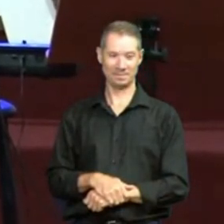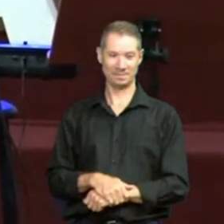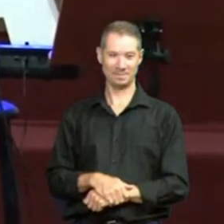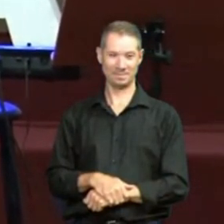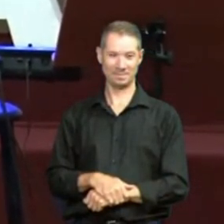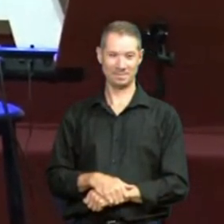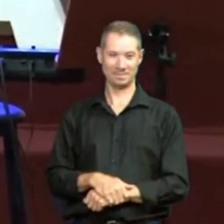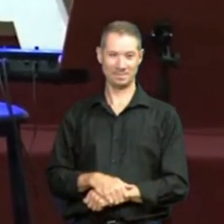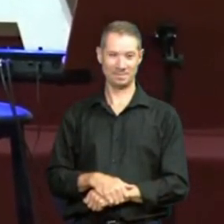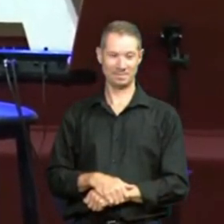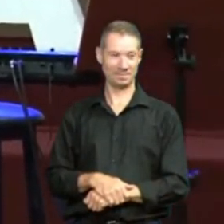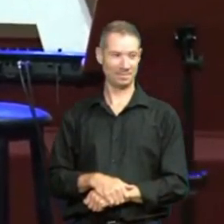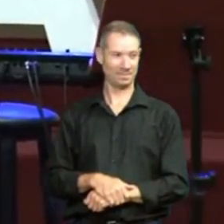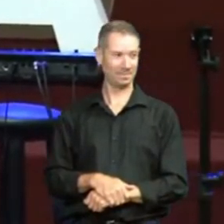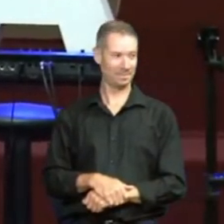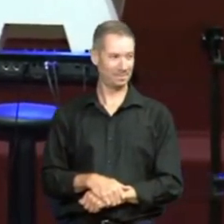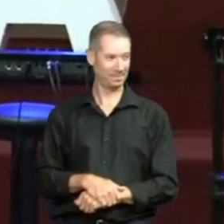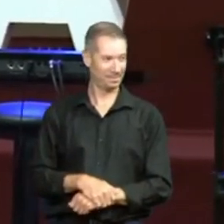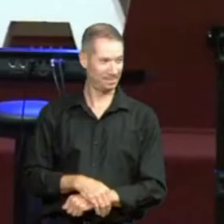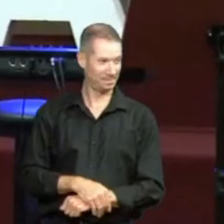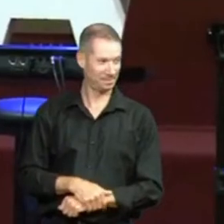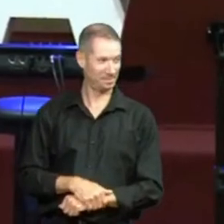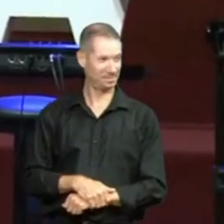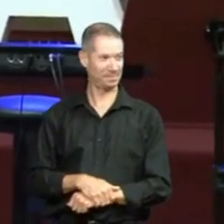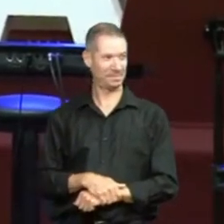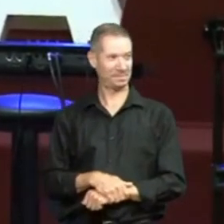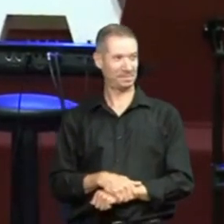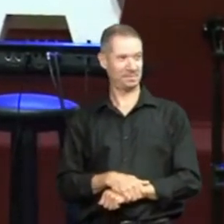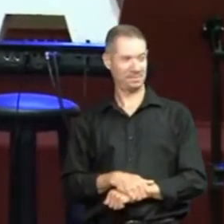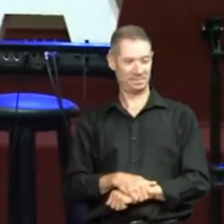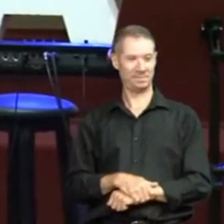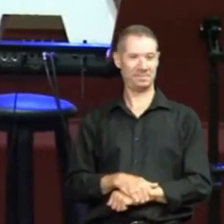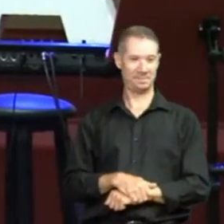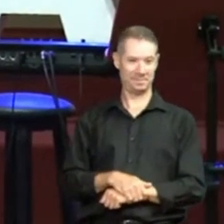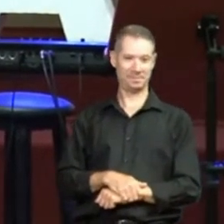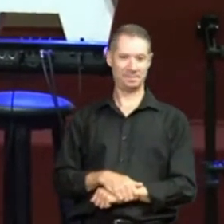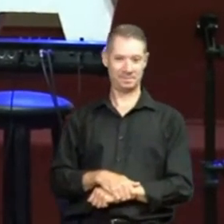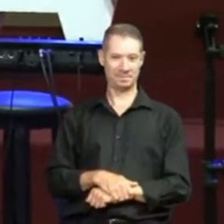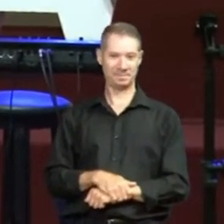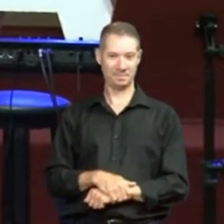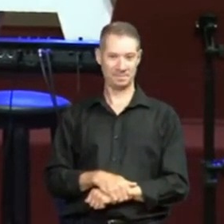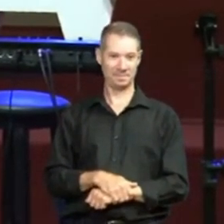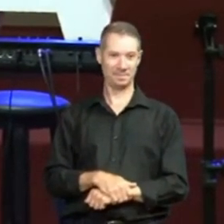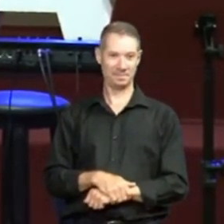abençoe. Isso. Abençoe.